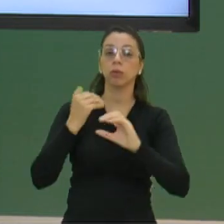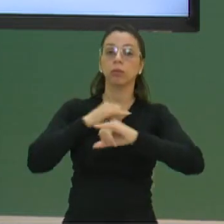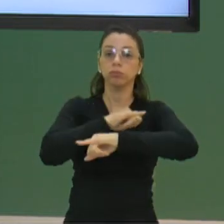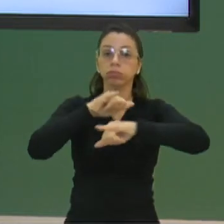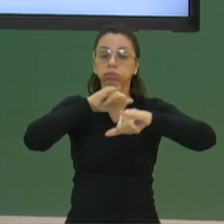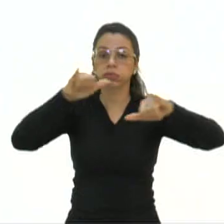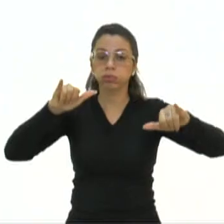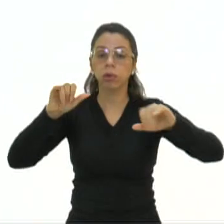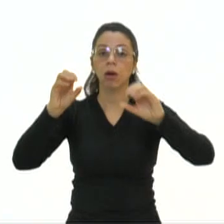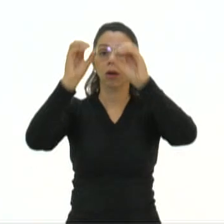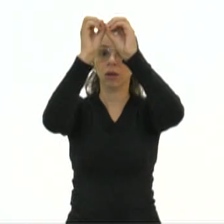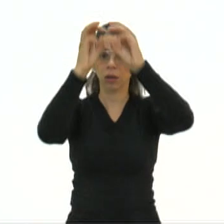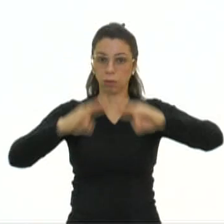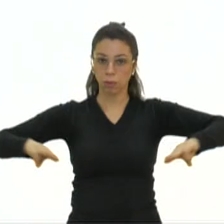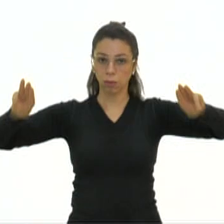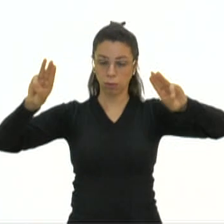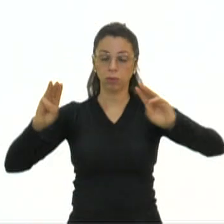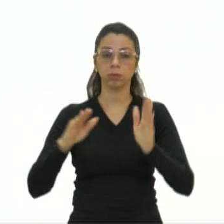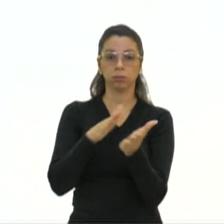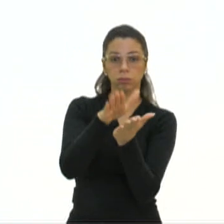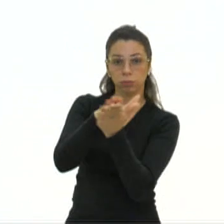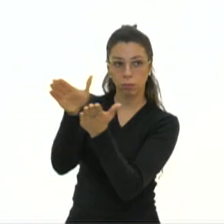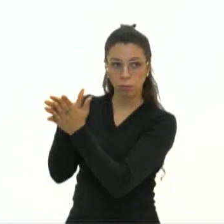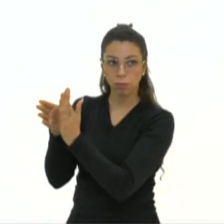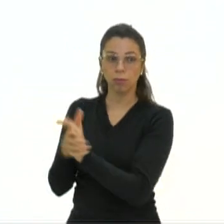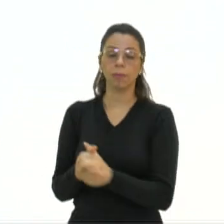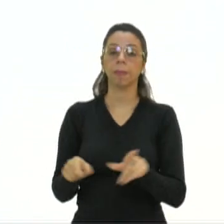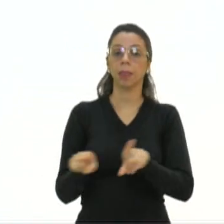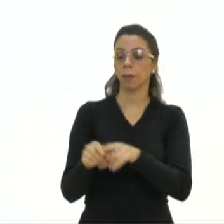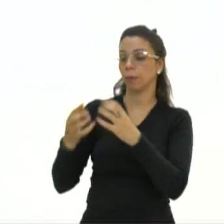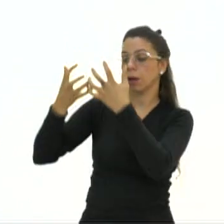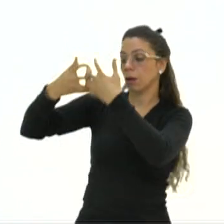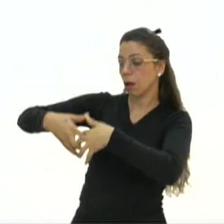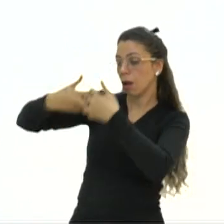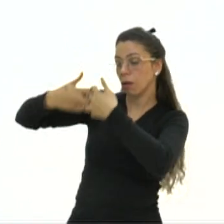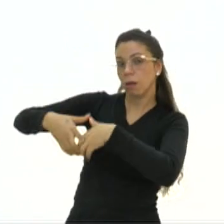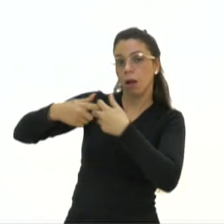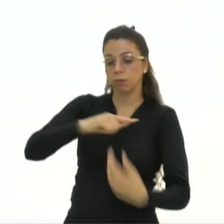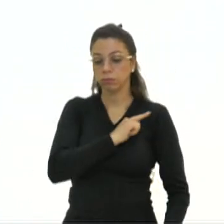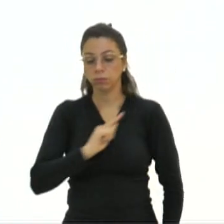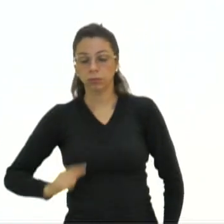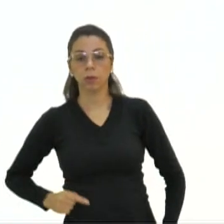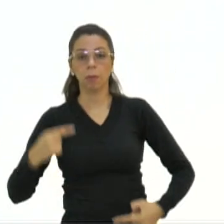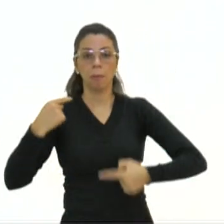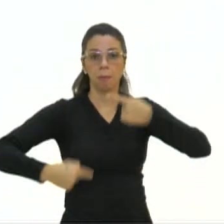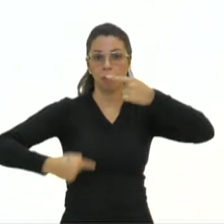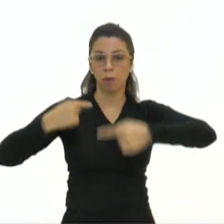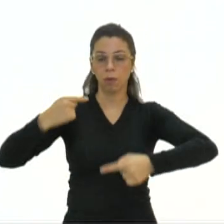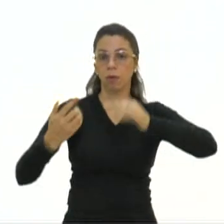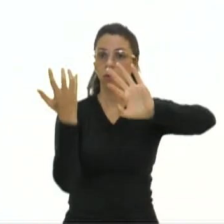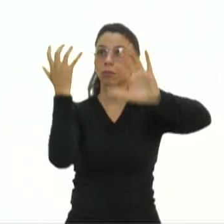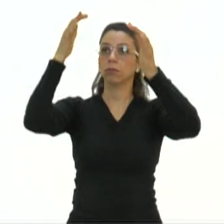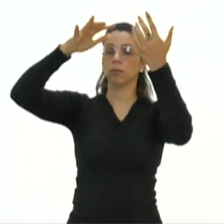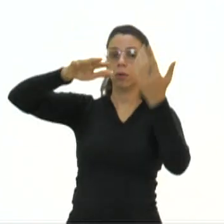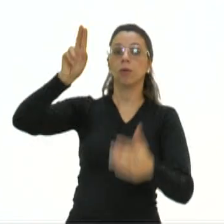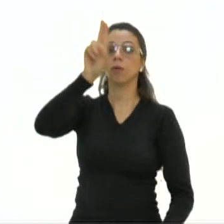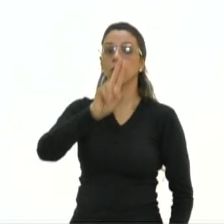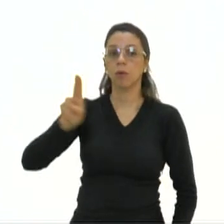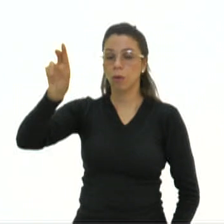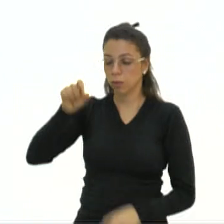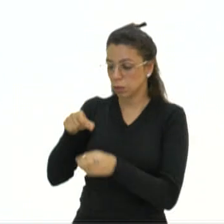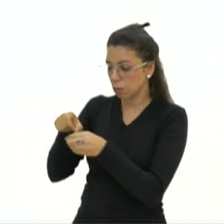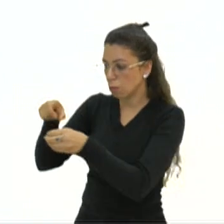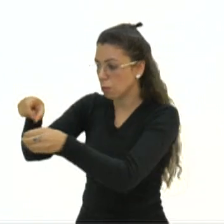análise contém recomendações para que os governos adotem políticas que alterem o uso florestal e agrícola do solo